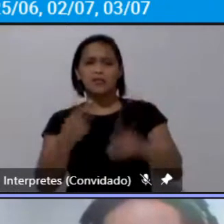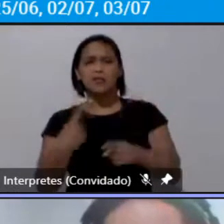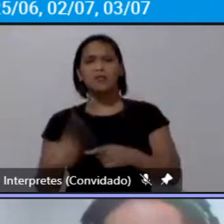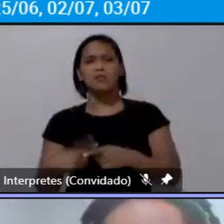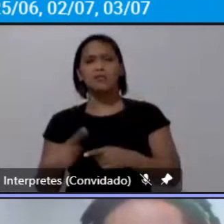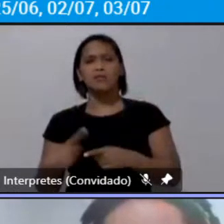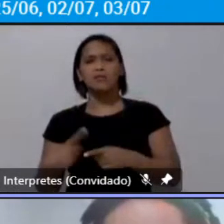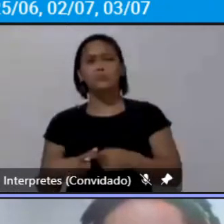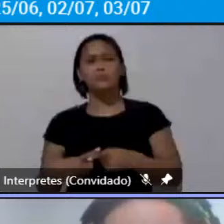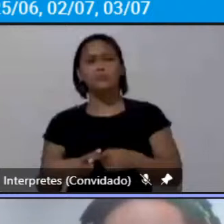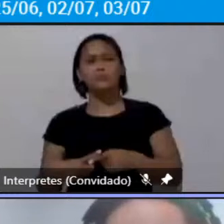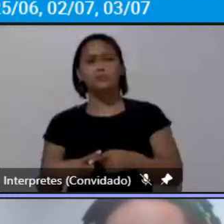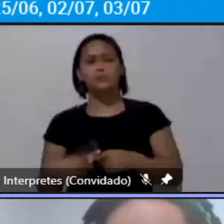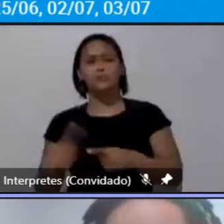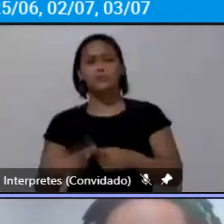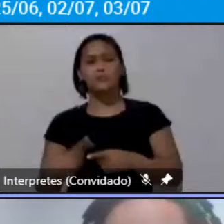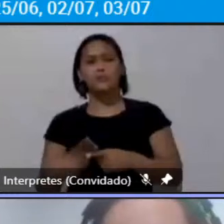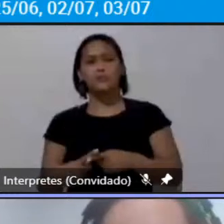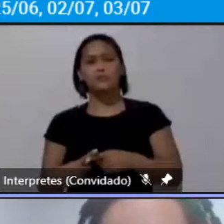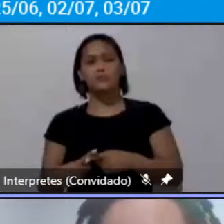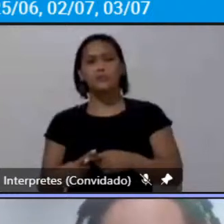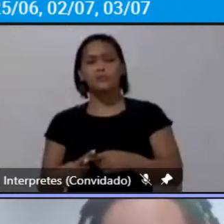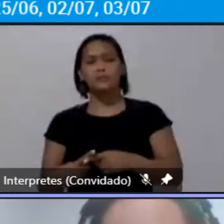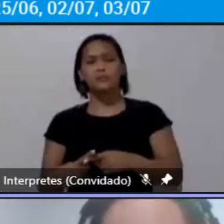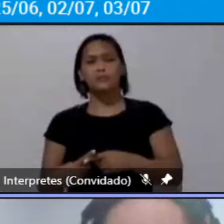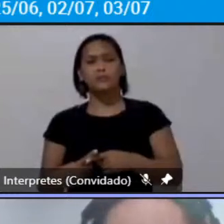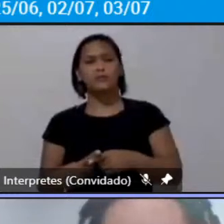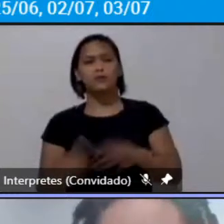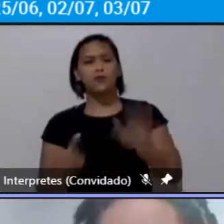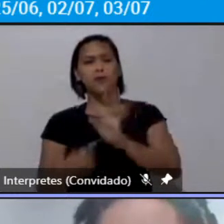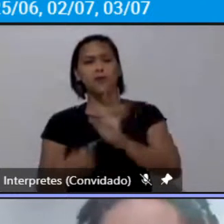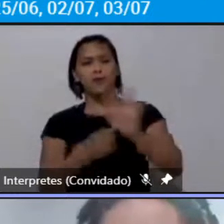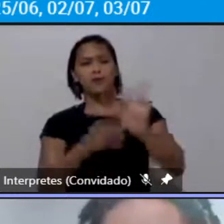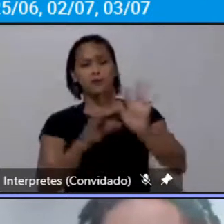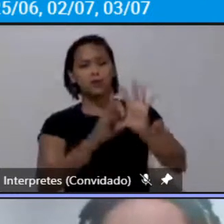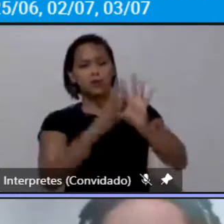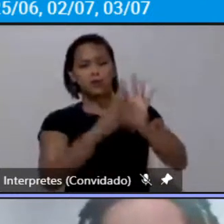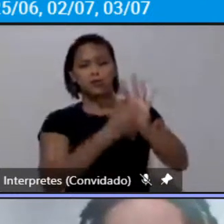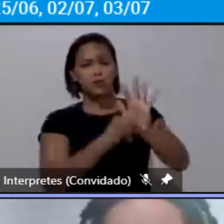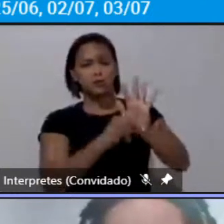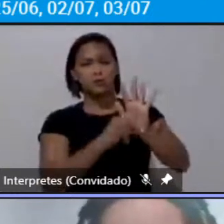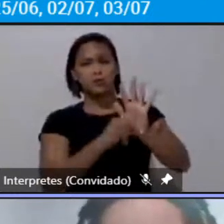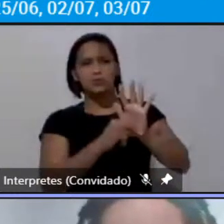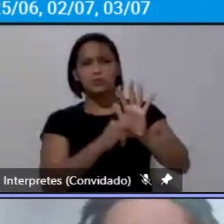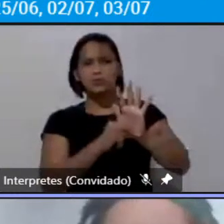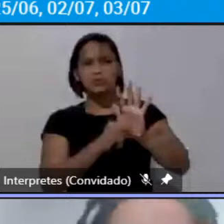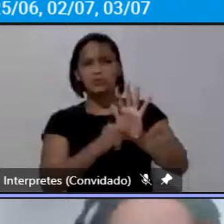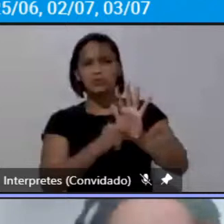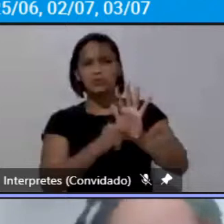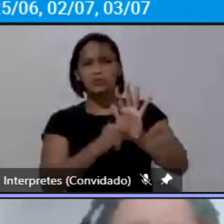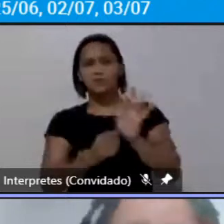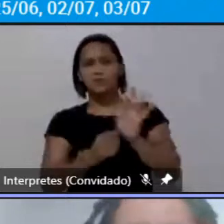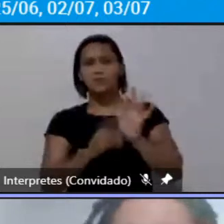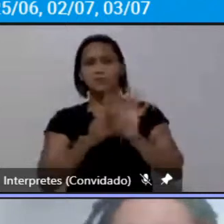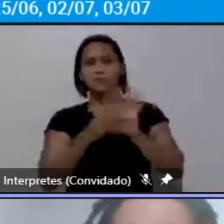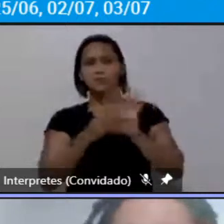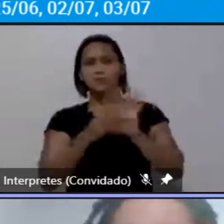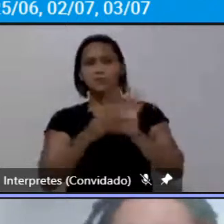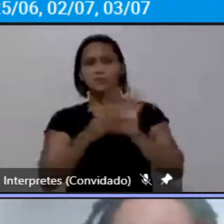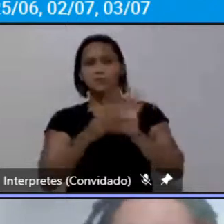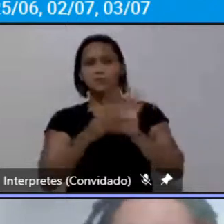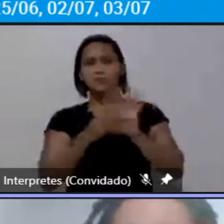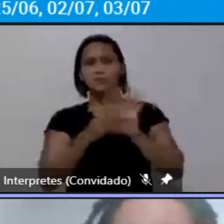as o diante de todas as da metropolização da